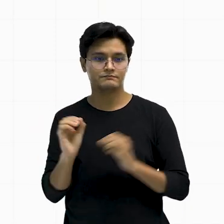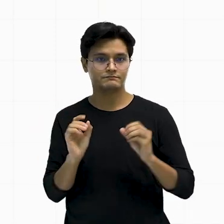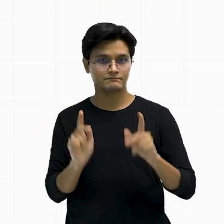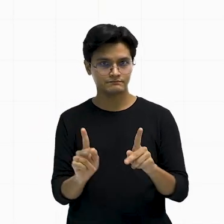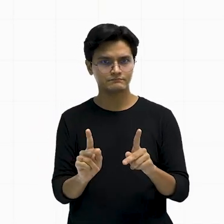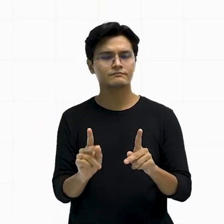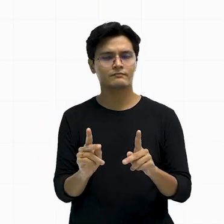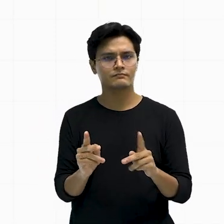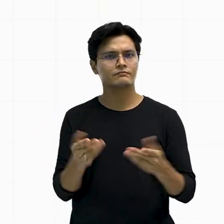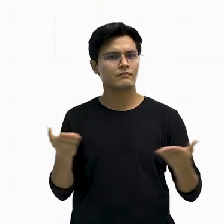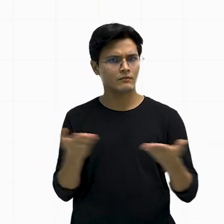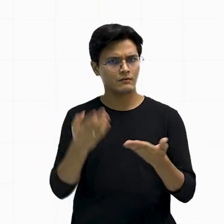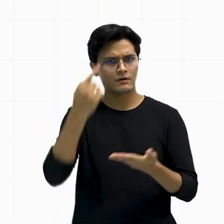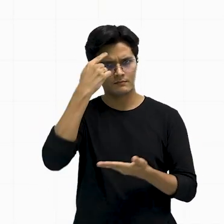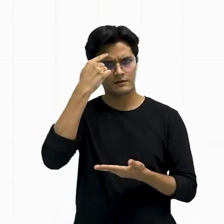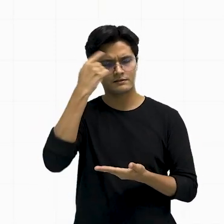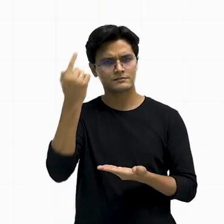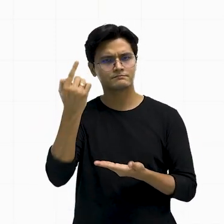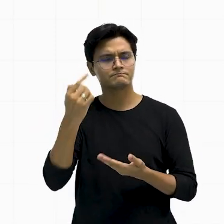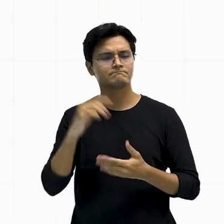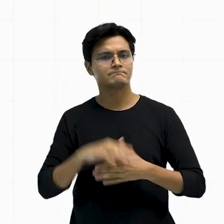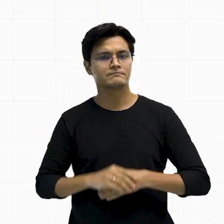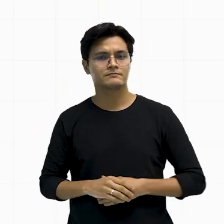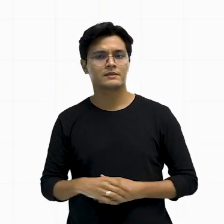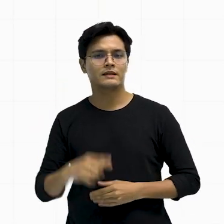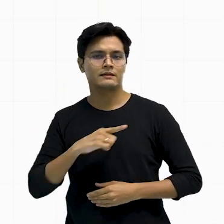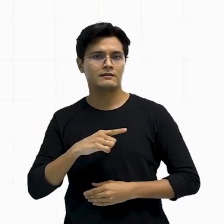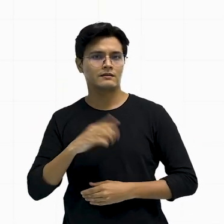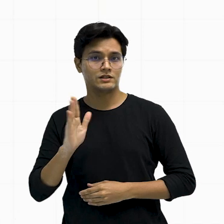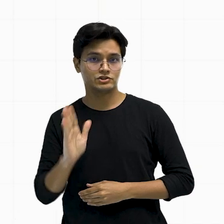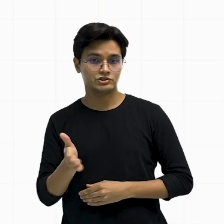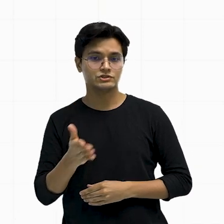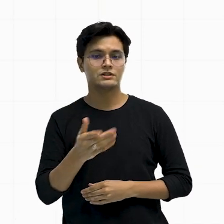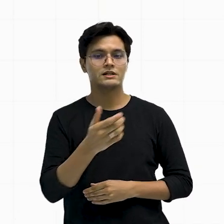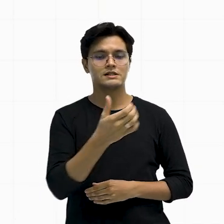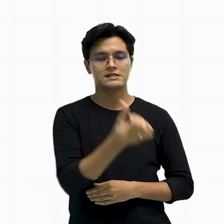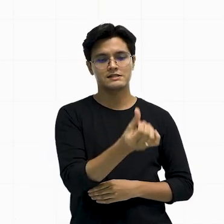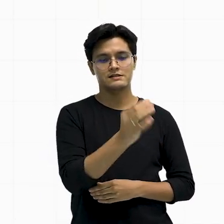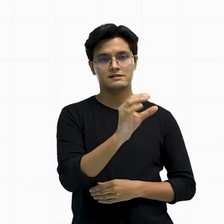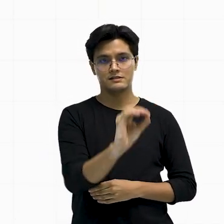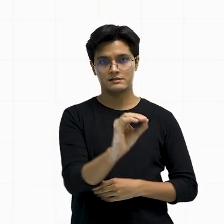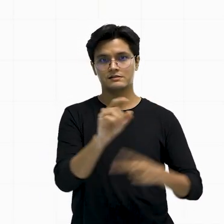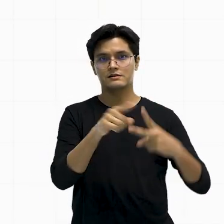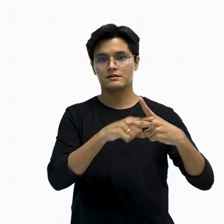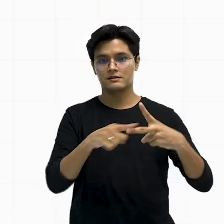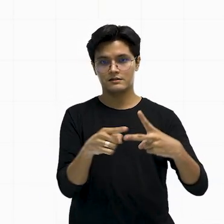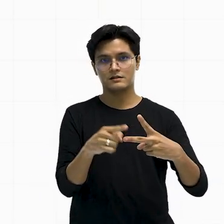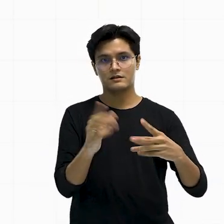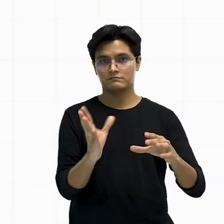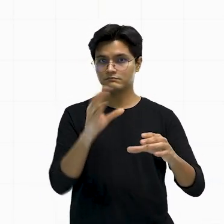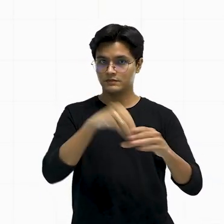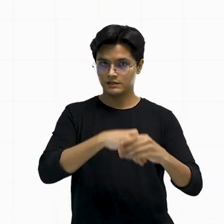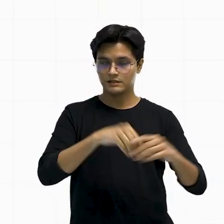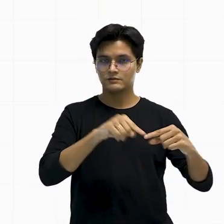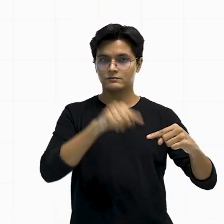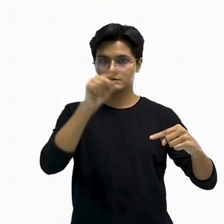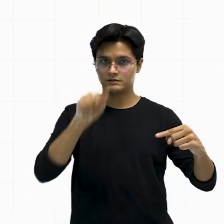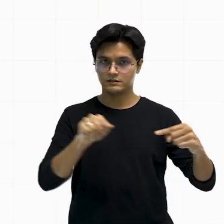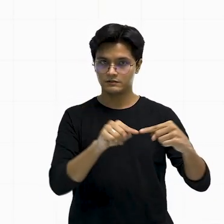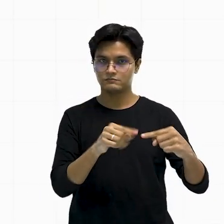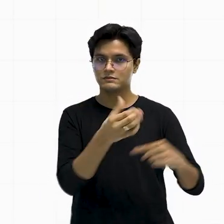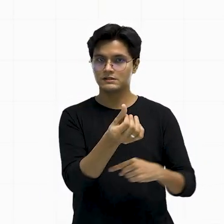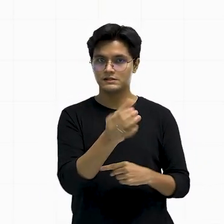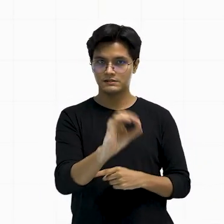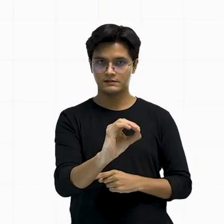agora. se bem aqui eu já tenho 60 graus nessa parte de dentro do triângulo,